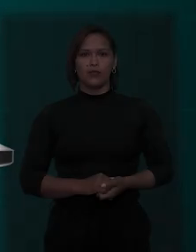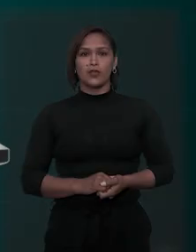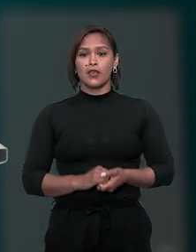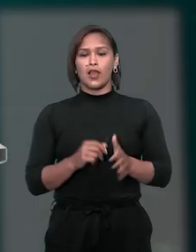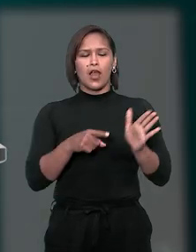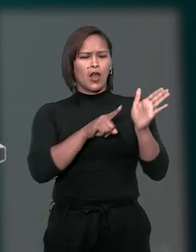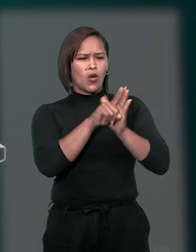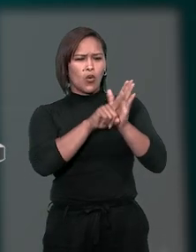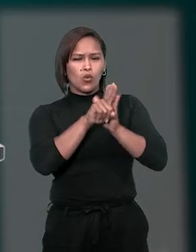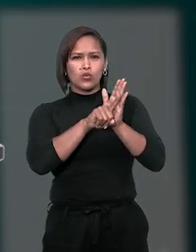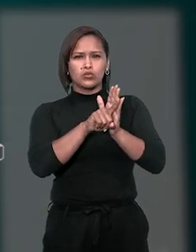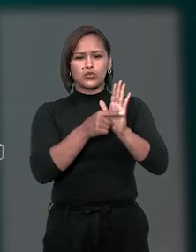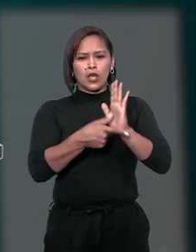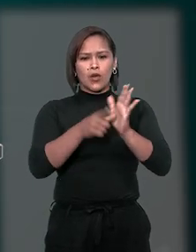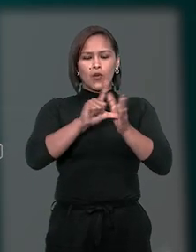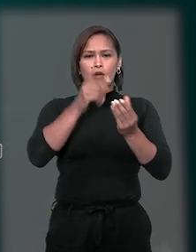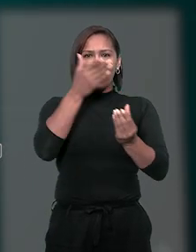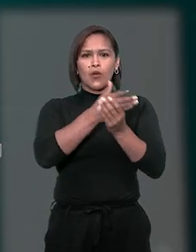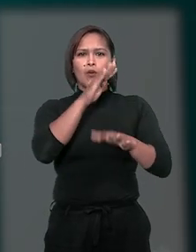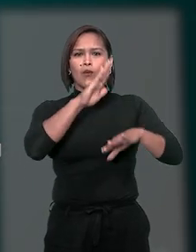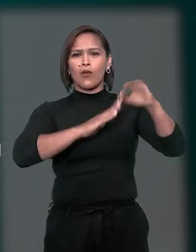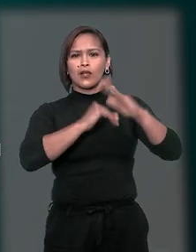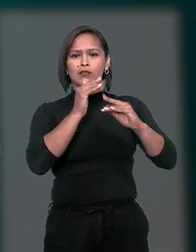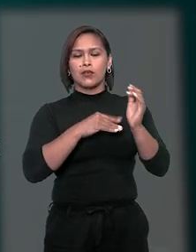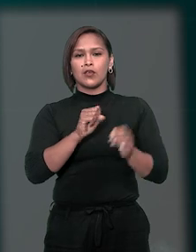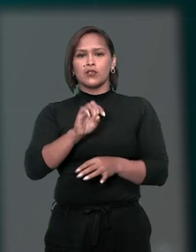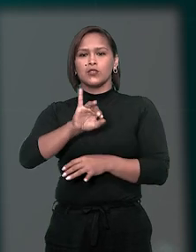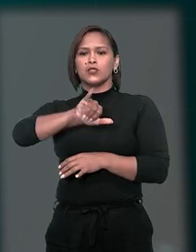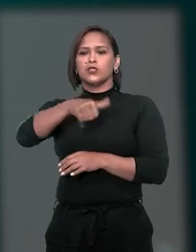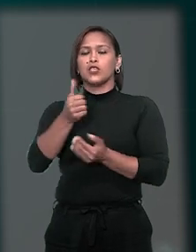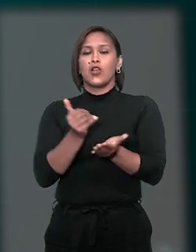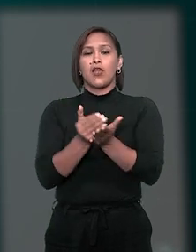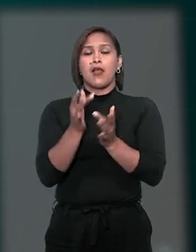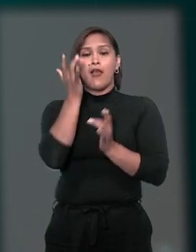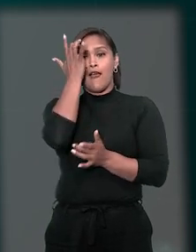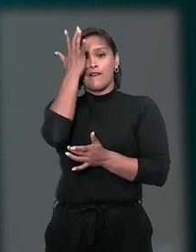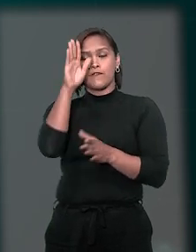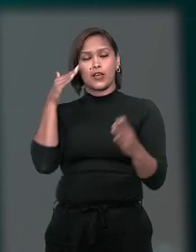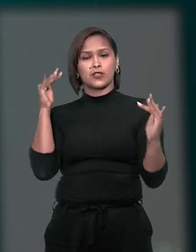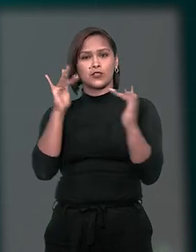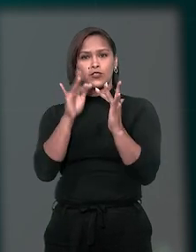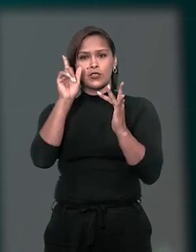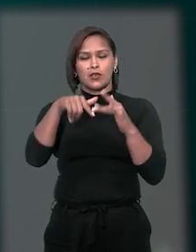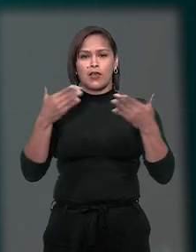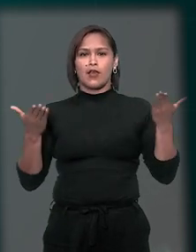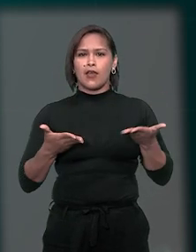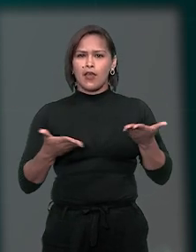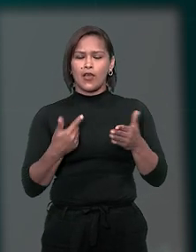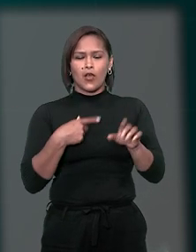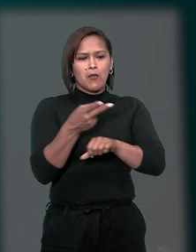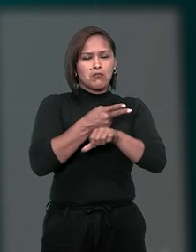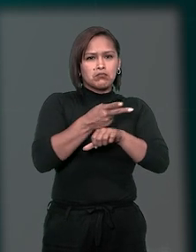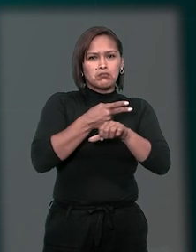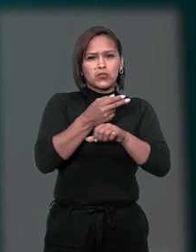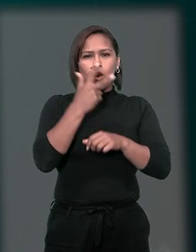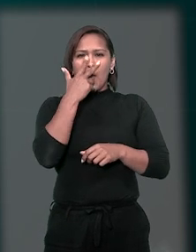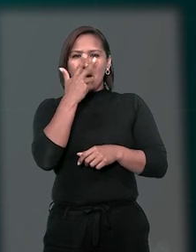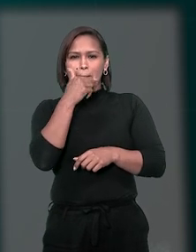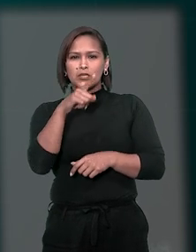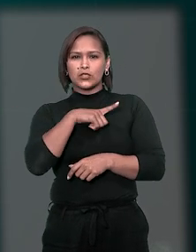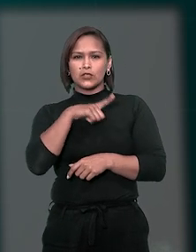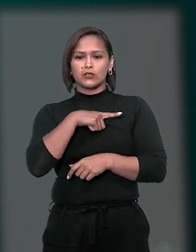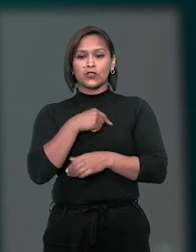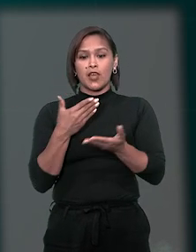A consulta aos precedentes qualificados do STJ está mais fácil e direta. Agora, a busca por recursos